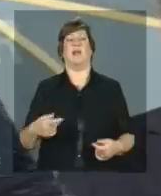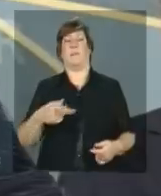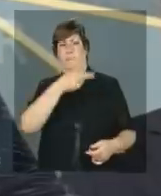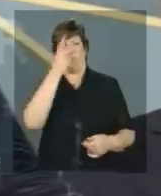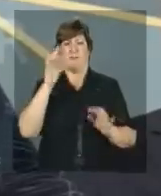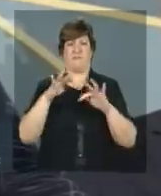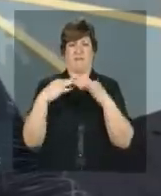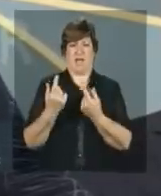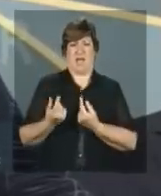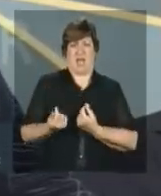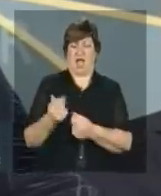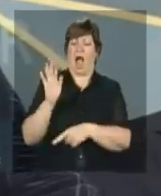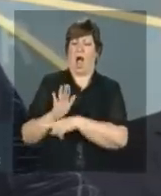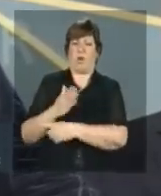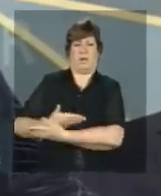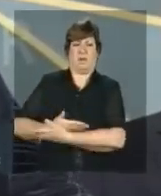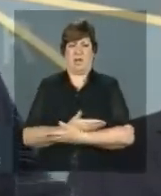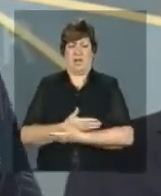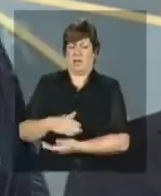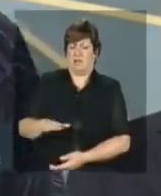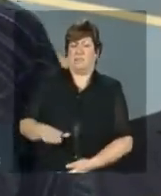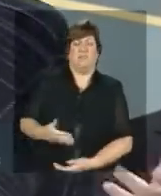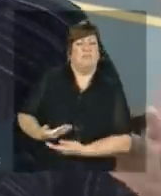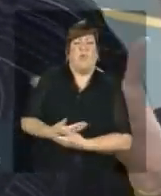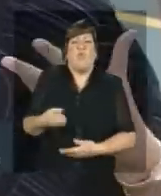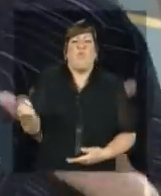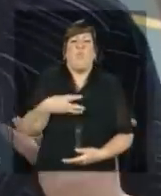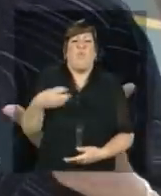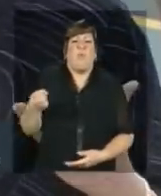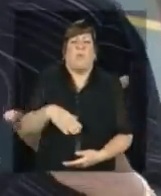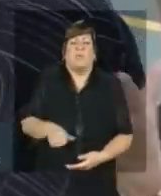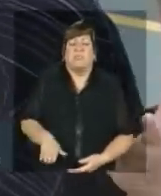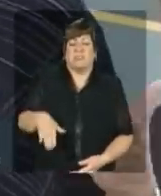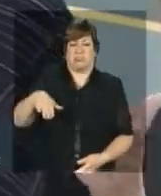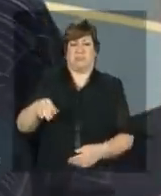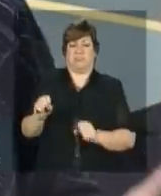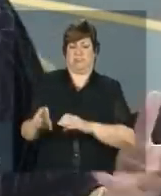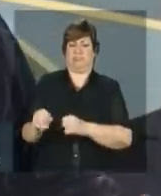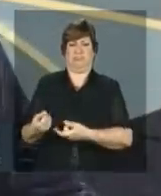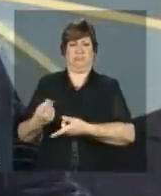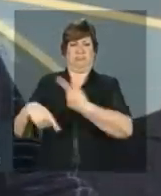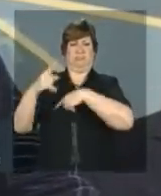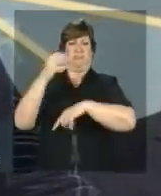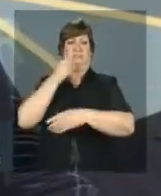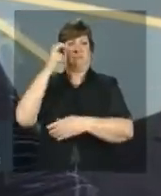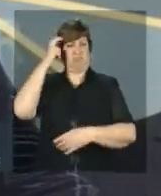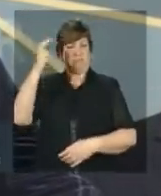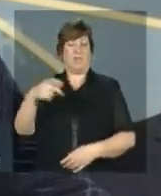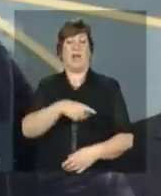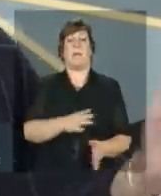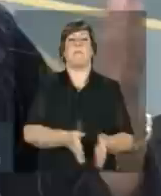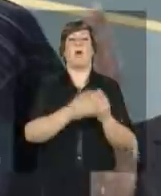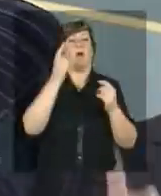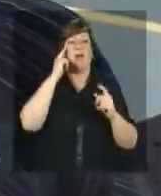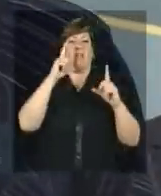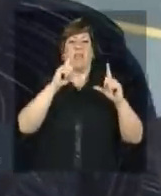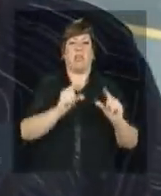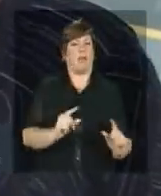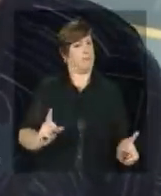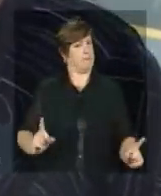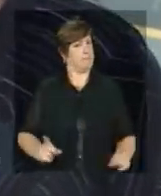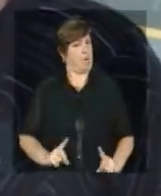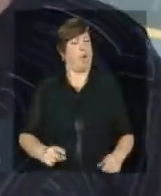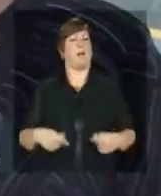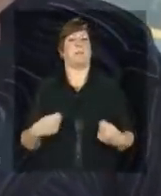posses quando a família tem mais posses essa criança tem mais oportunidades. e aí